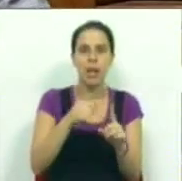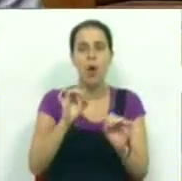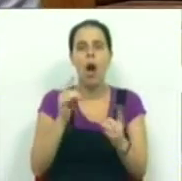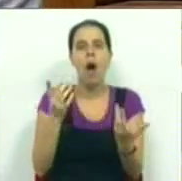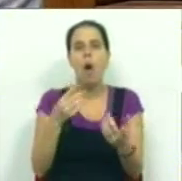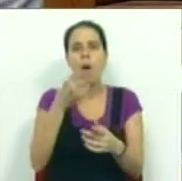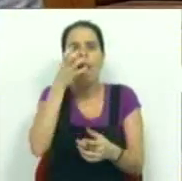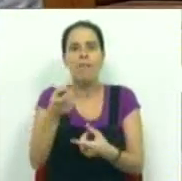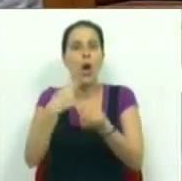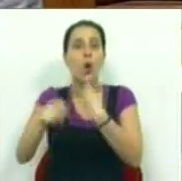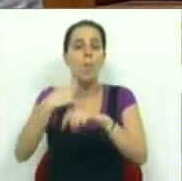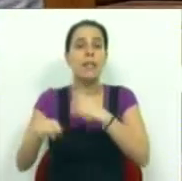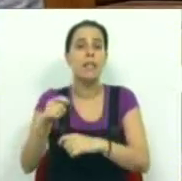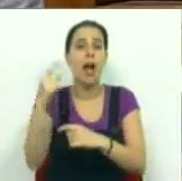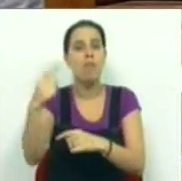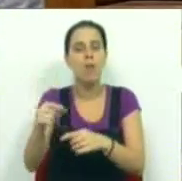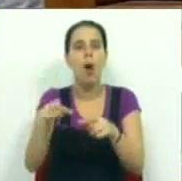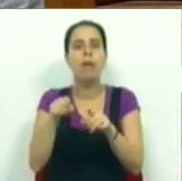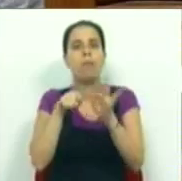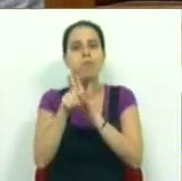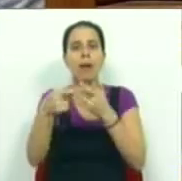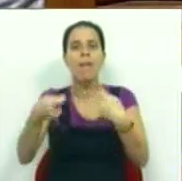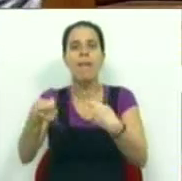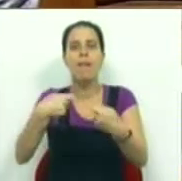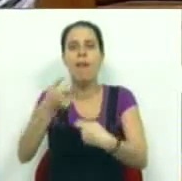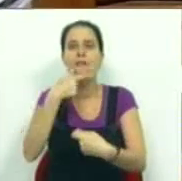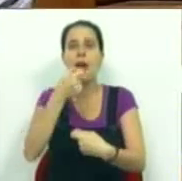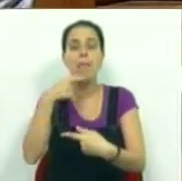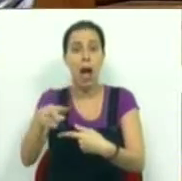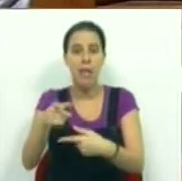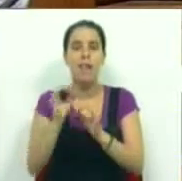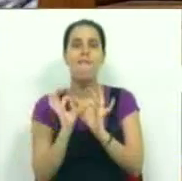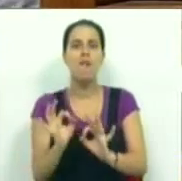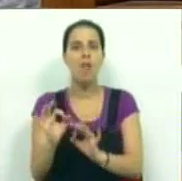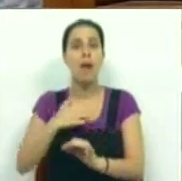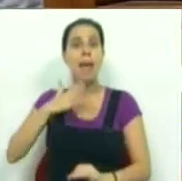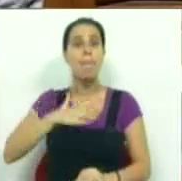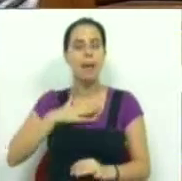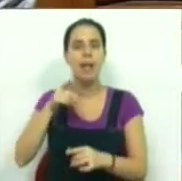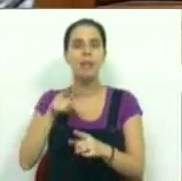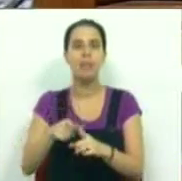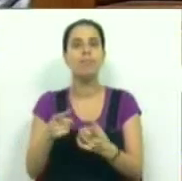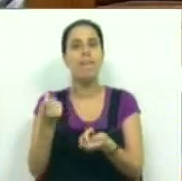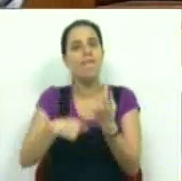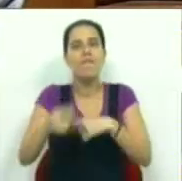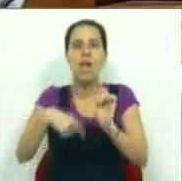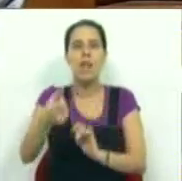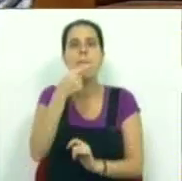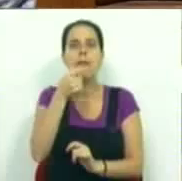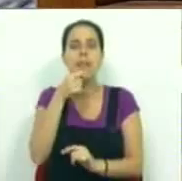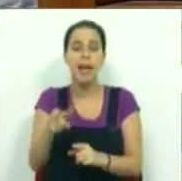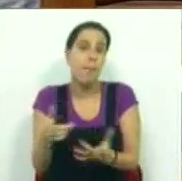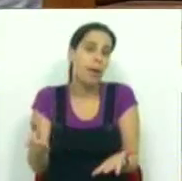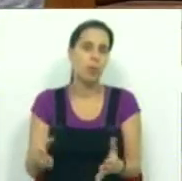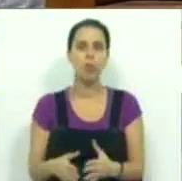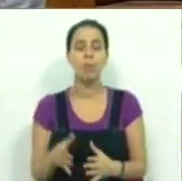ganância comercial possa haver no balcão da farmácia em estrito favorecimento do farmacêutico que vende o medicamento